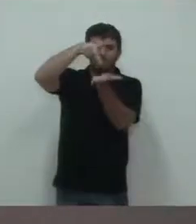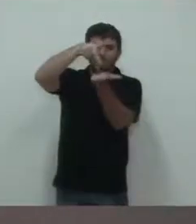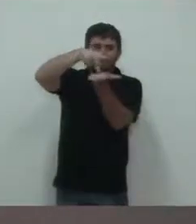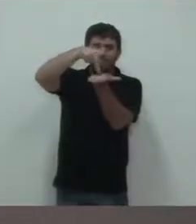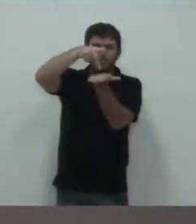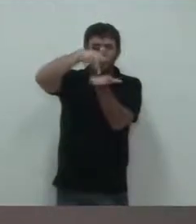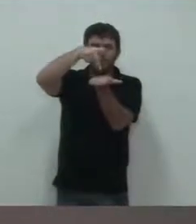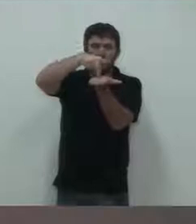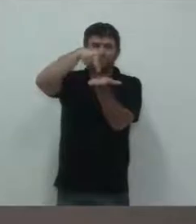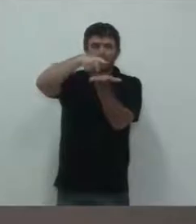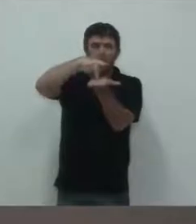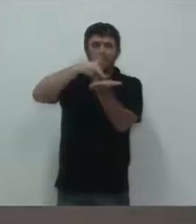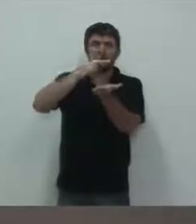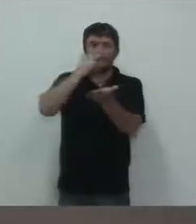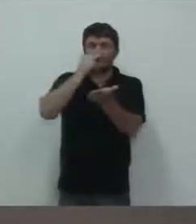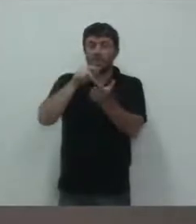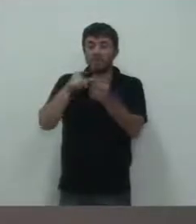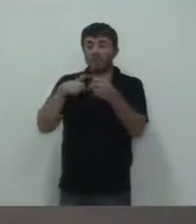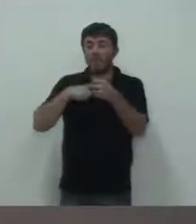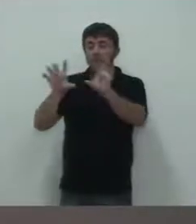grupos políticos,